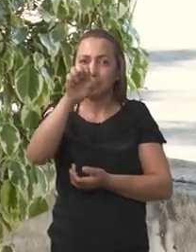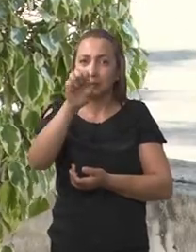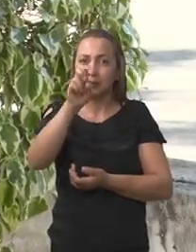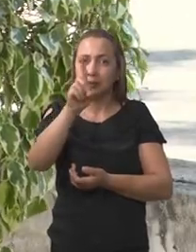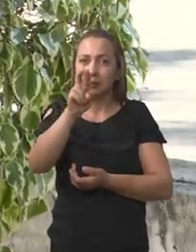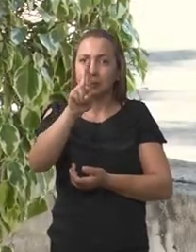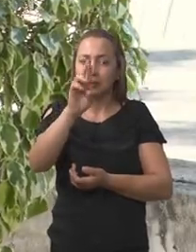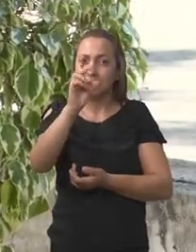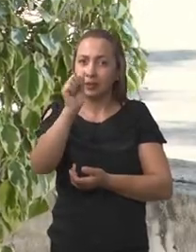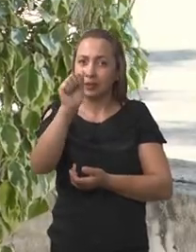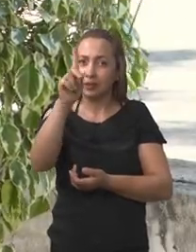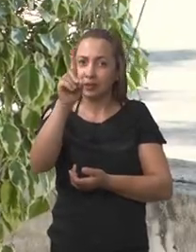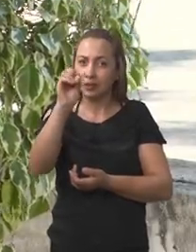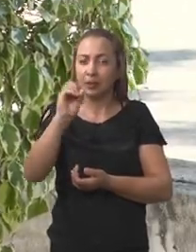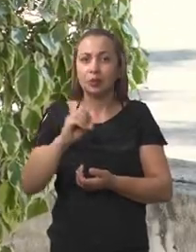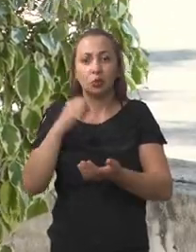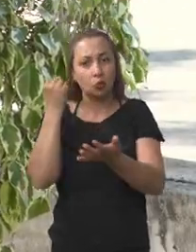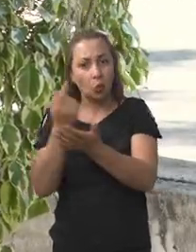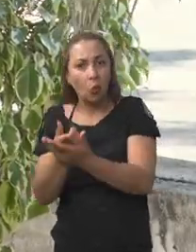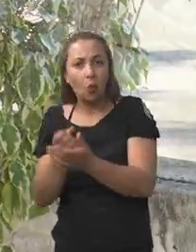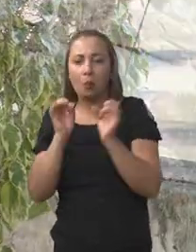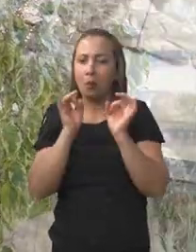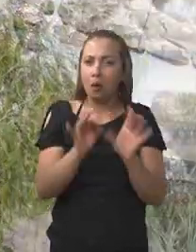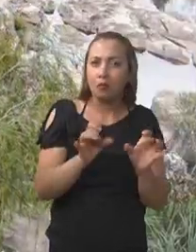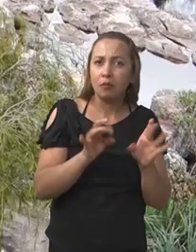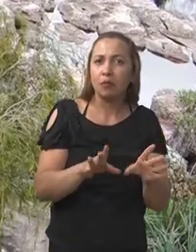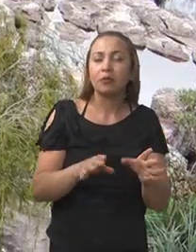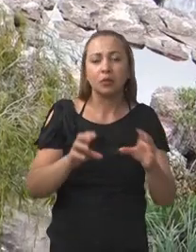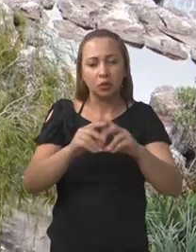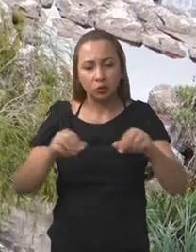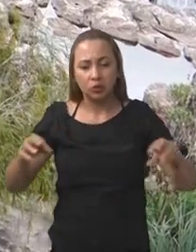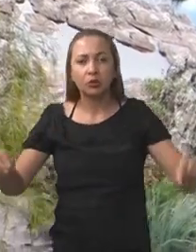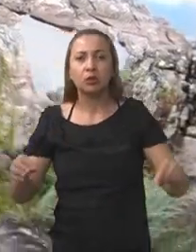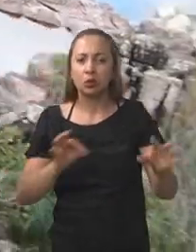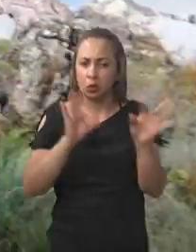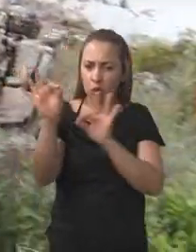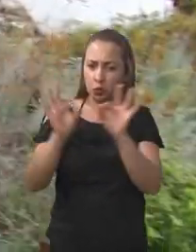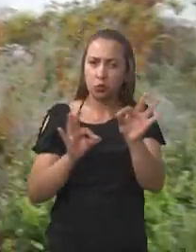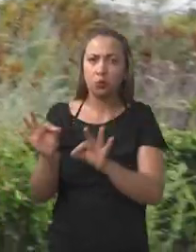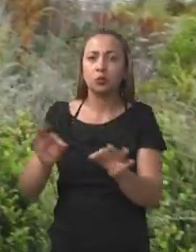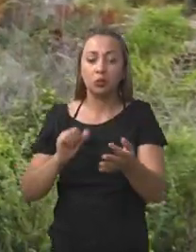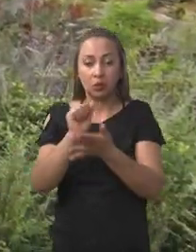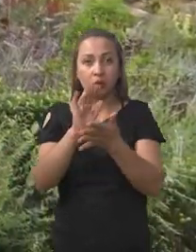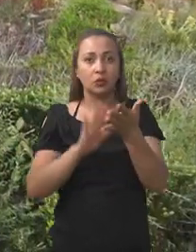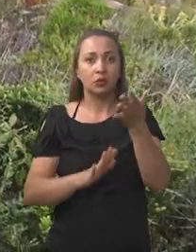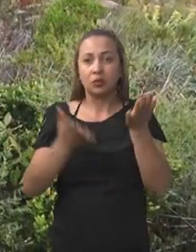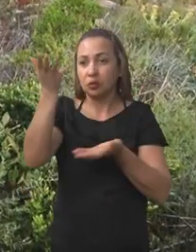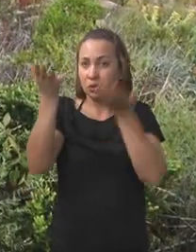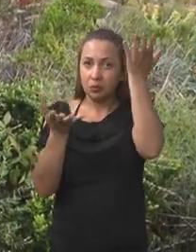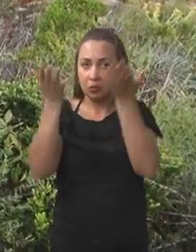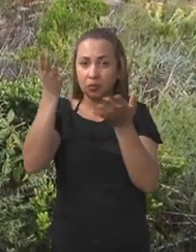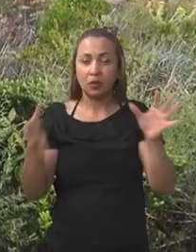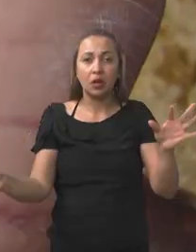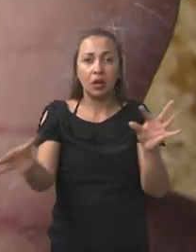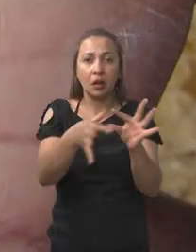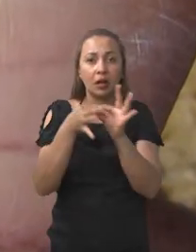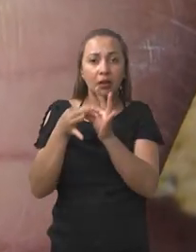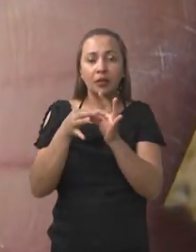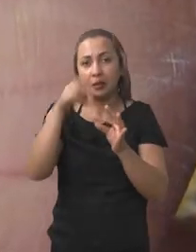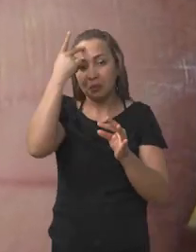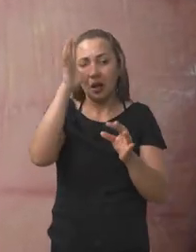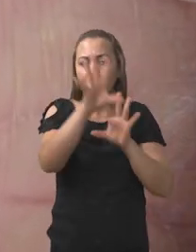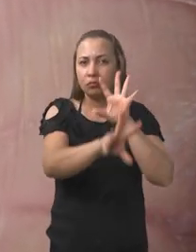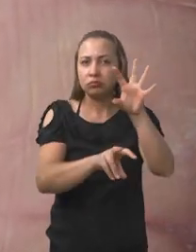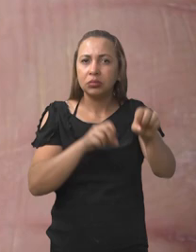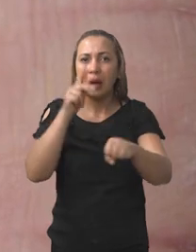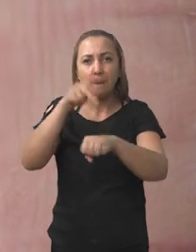nesse processo de compra, venda de terrenos, nesse processo mesmo do controle da atividade econômica ligada à